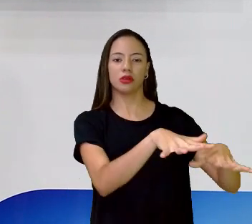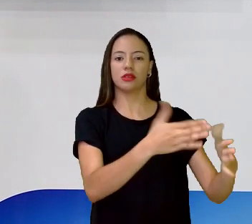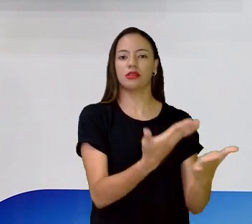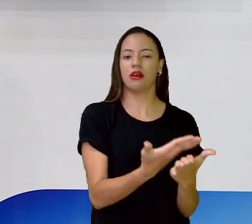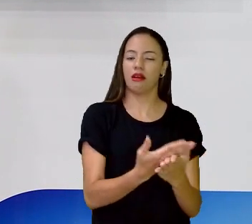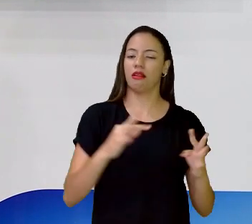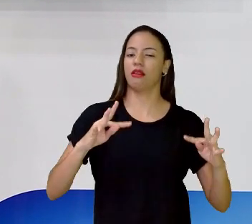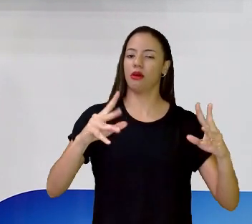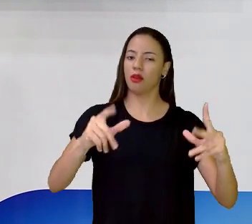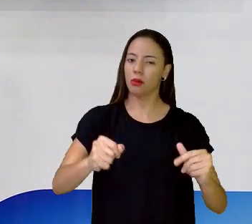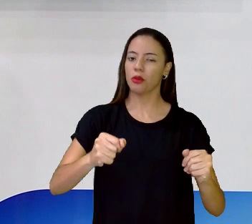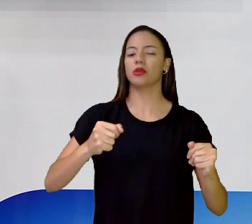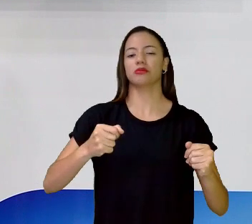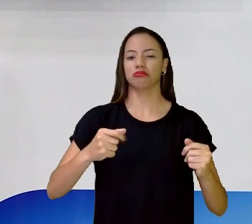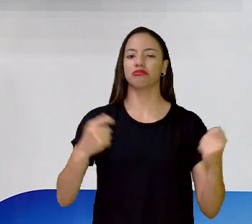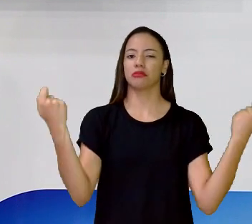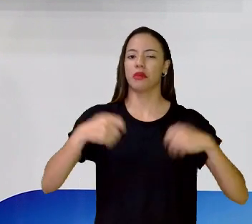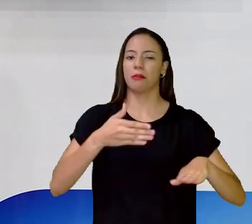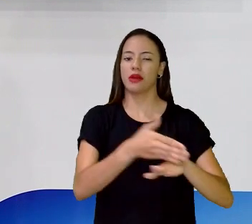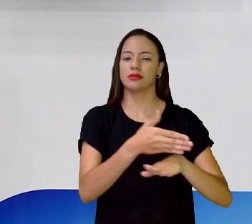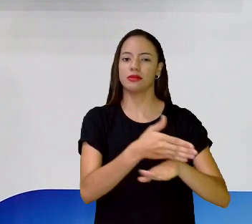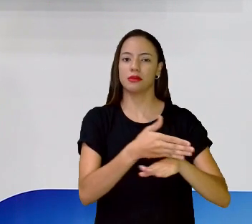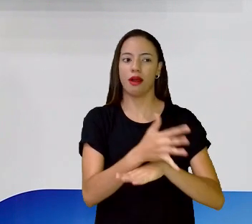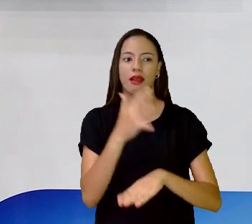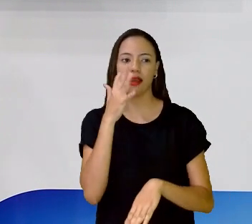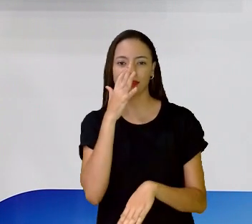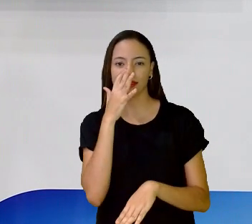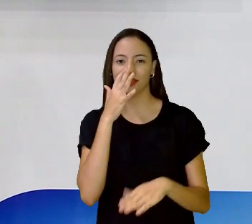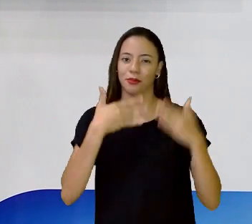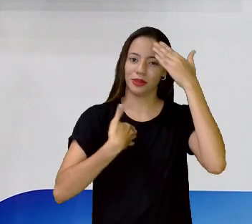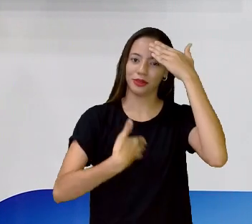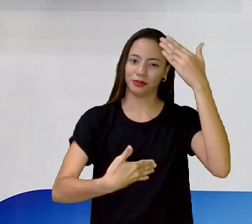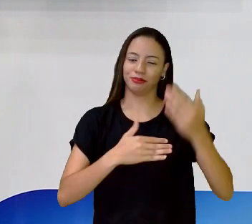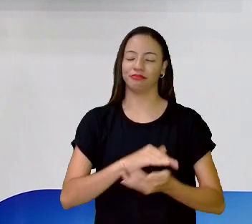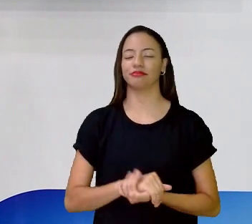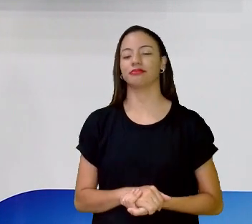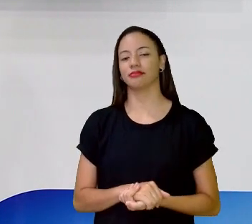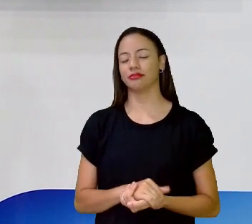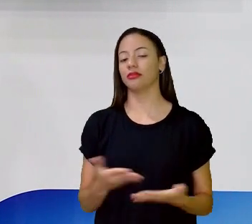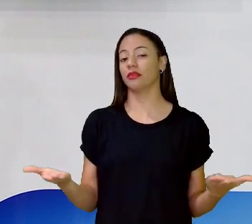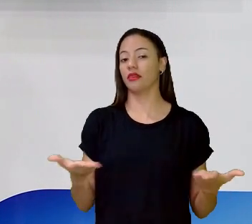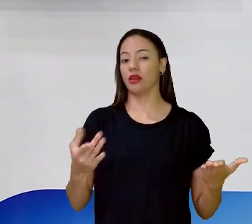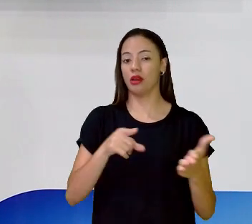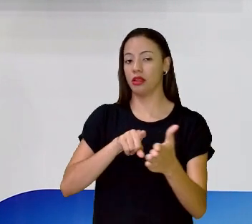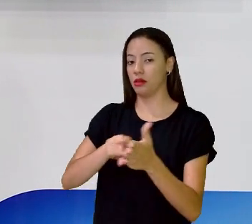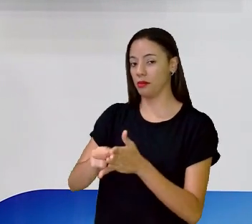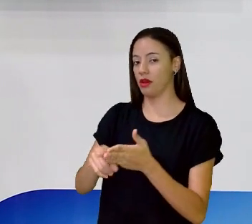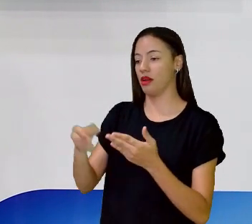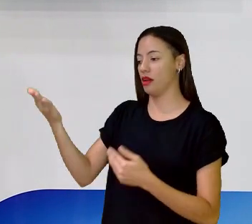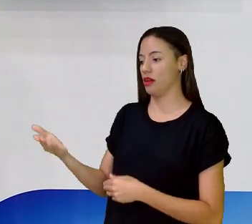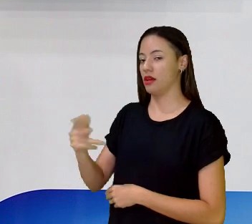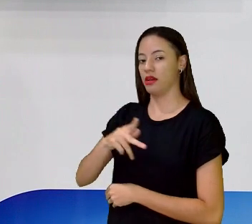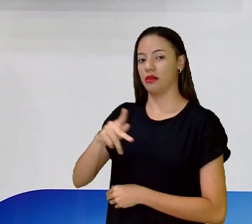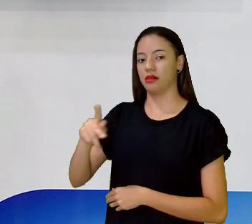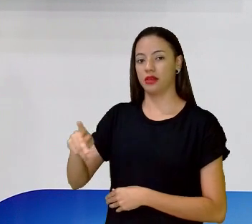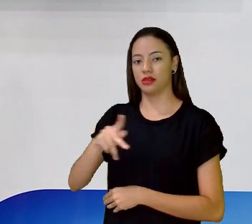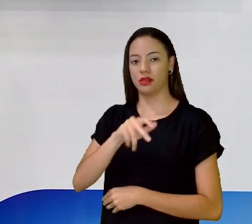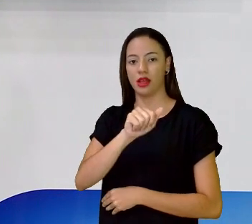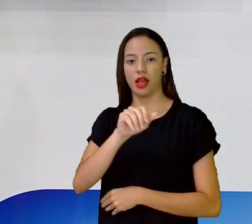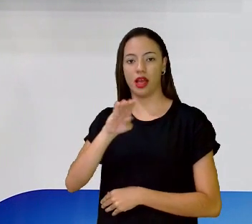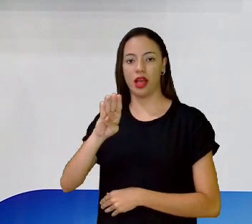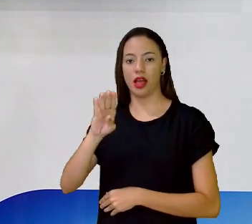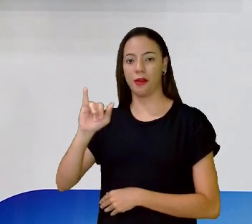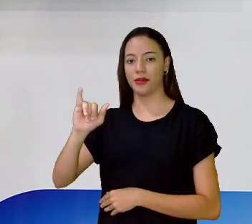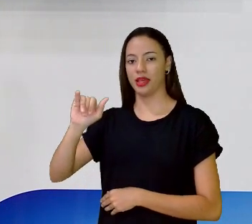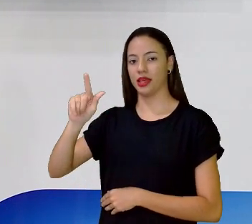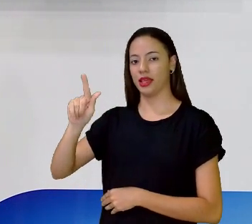participar e entender, graças a esse trabalho de vocês, valeu. Bom, vou fazer aqui uma pergunta à professora Abigail, que está aqui, ela foi pega de